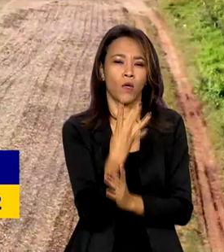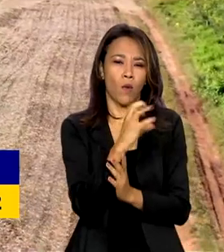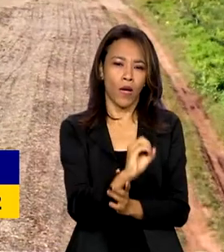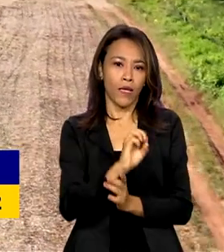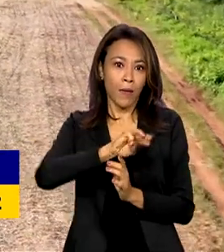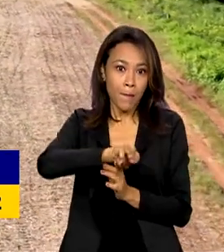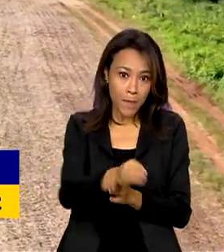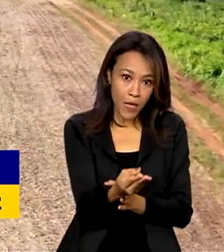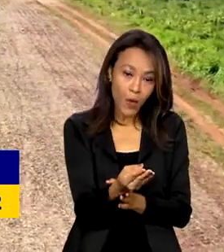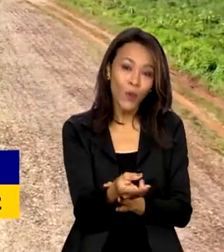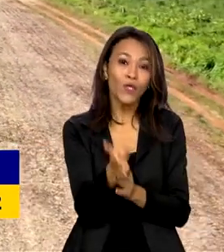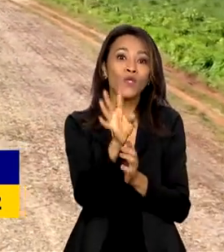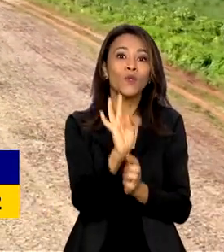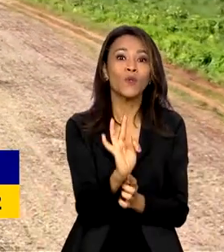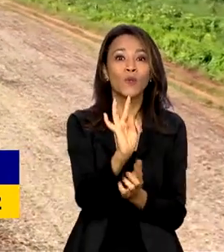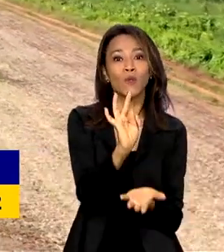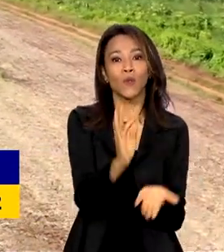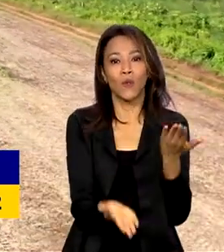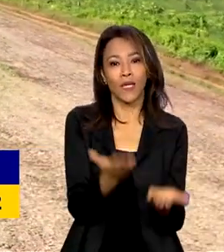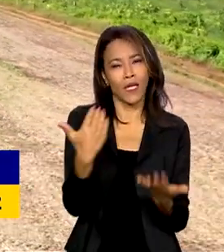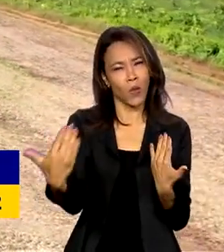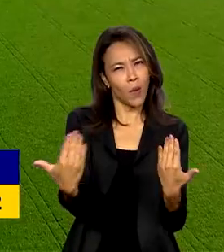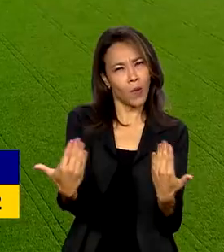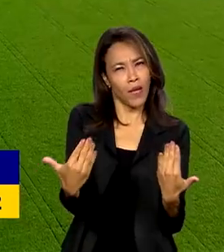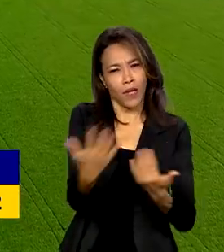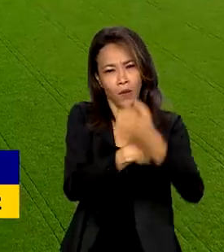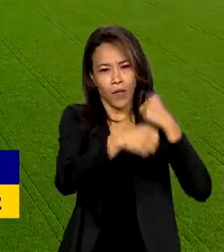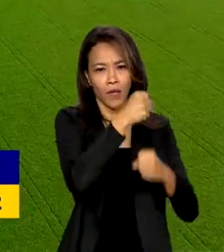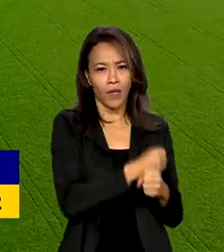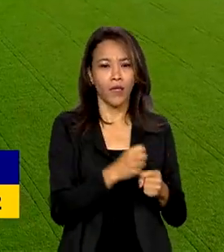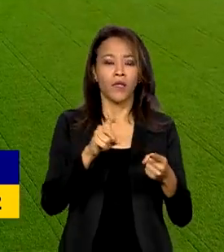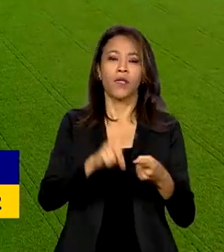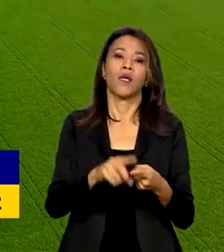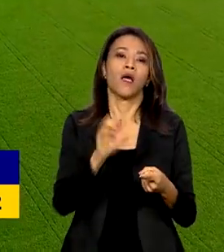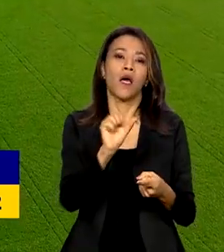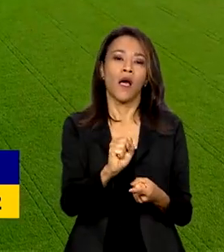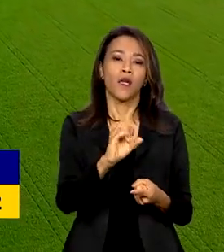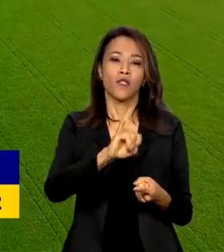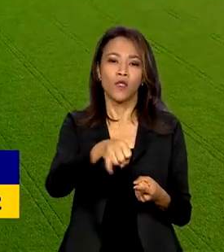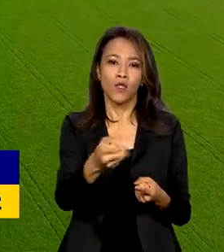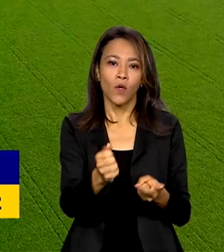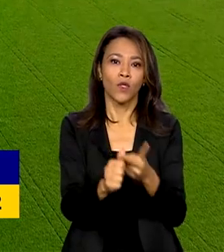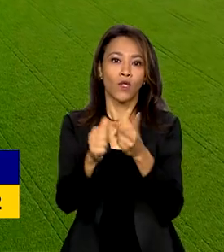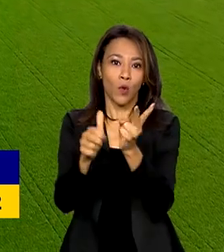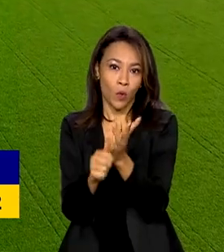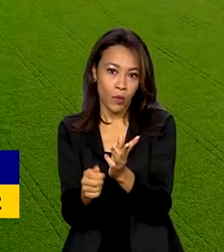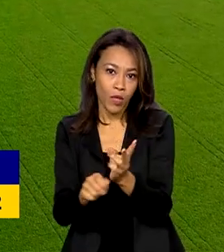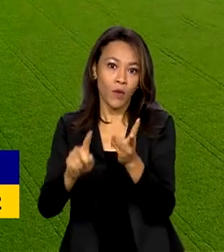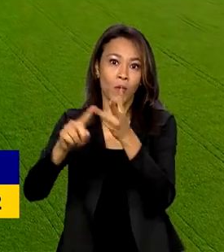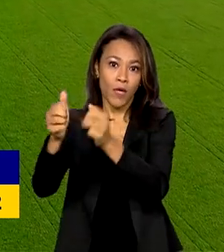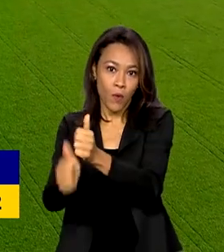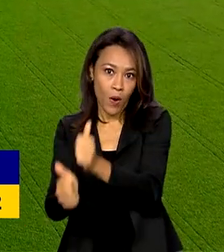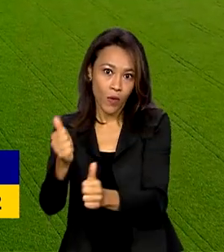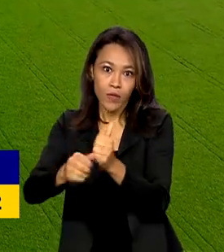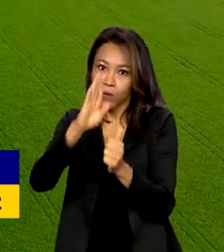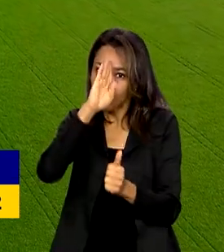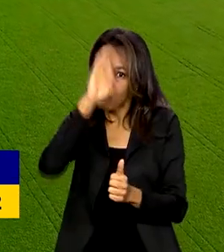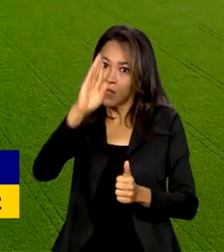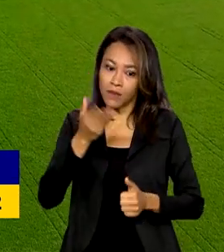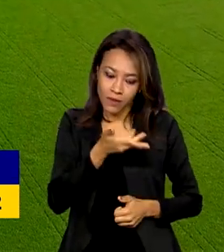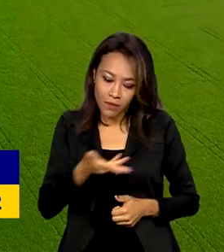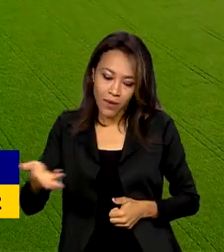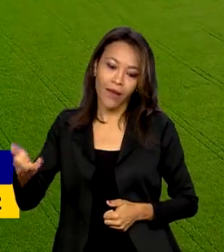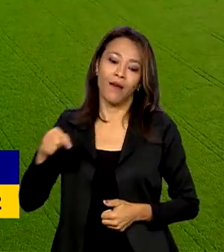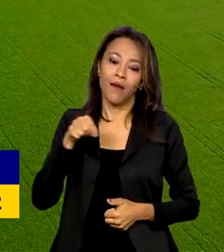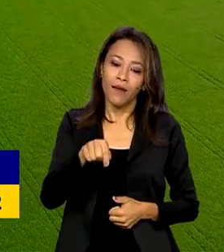comparado à safra do ano passado. A soja, o milho e o arroz são os principais produtos e respondem por grande parte